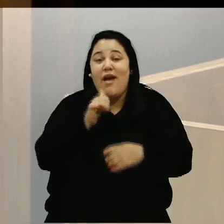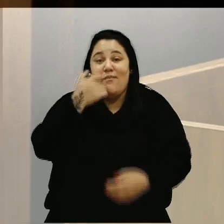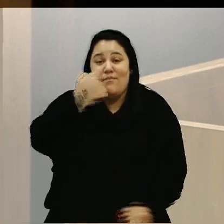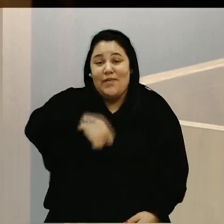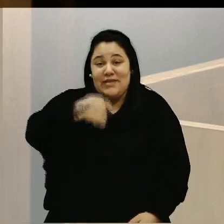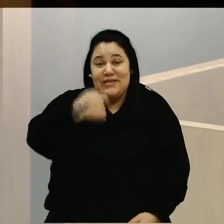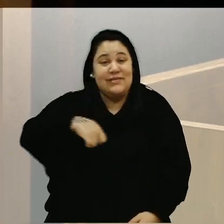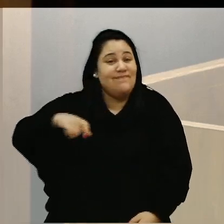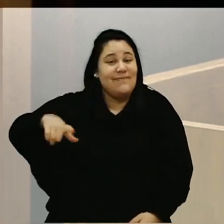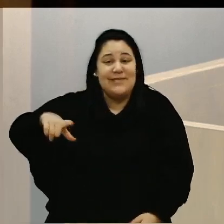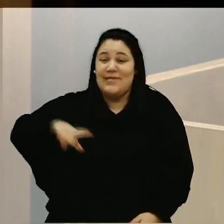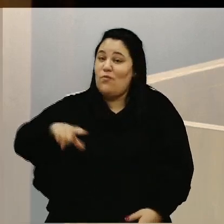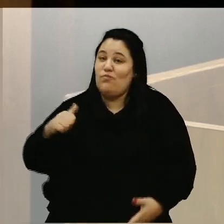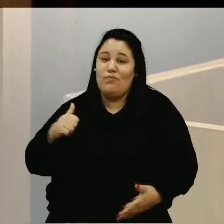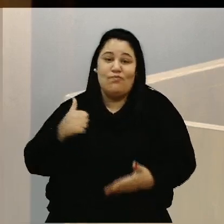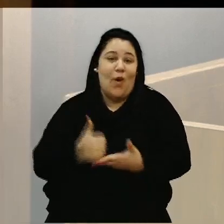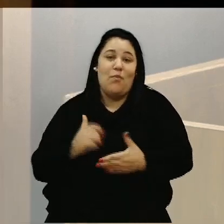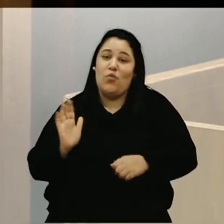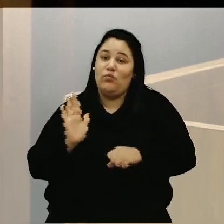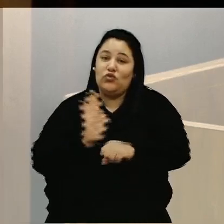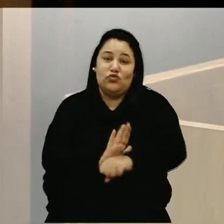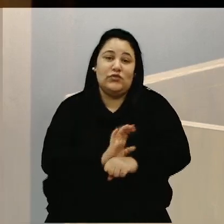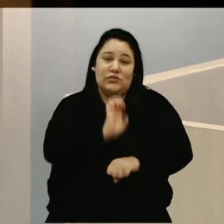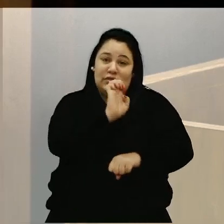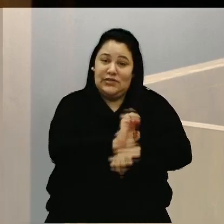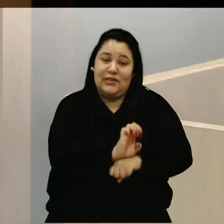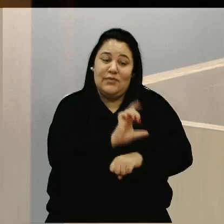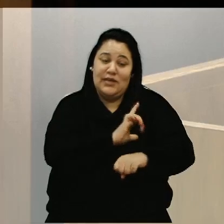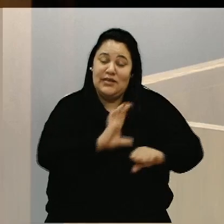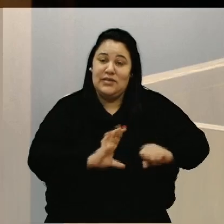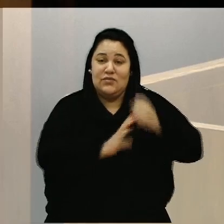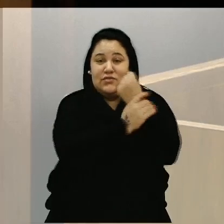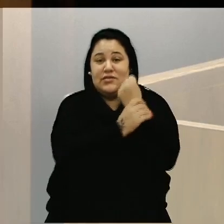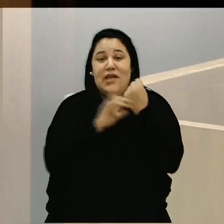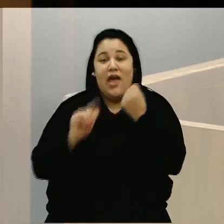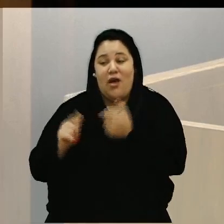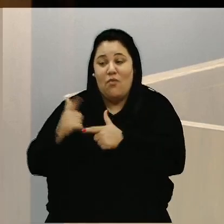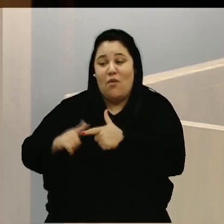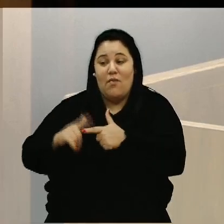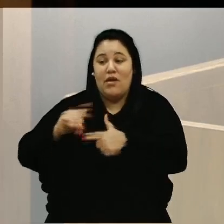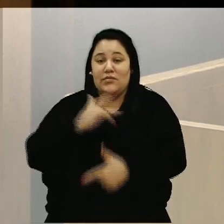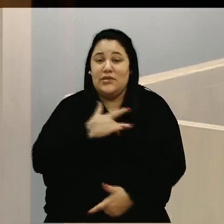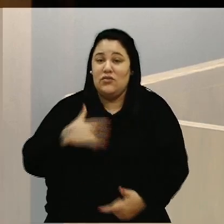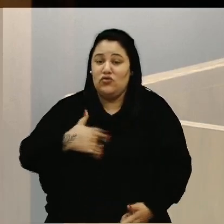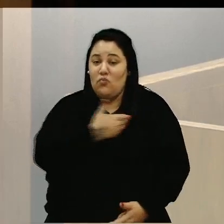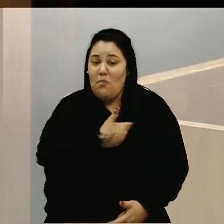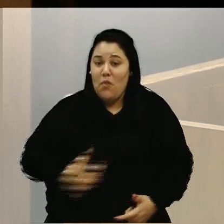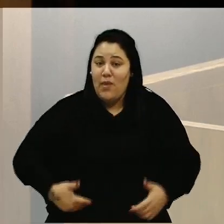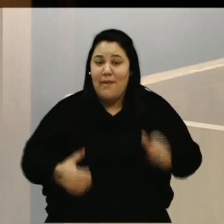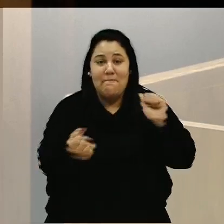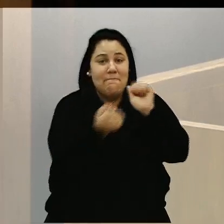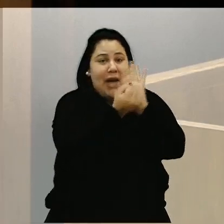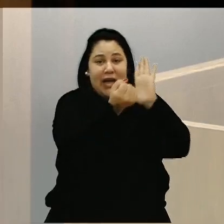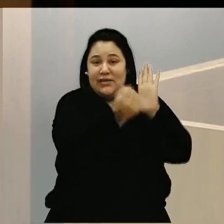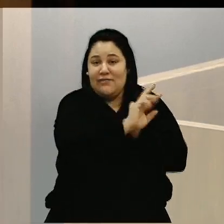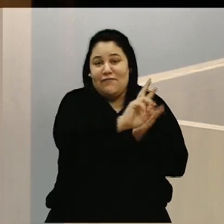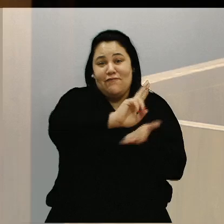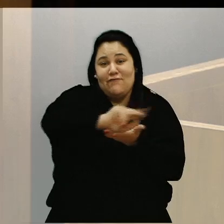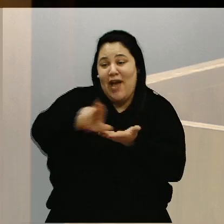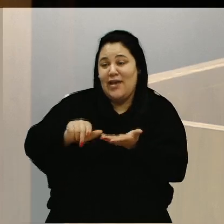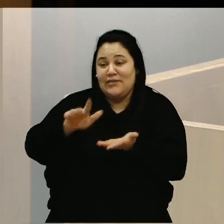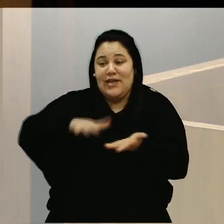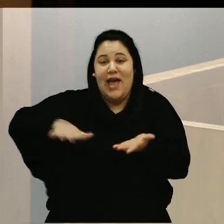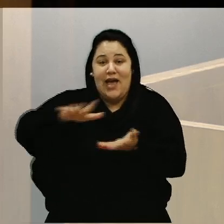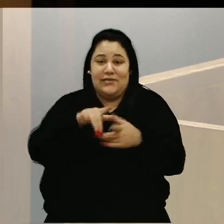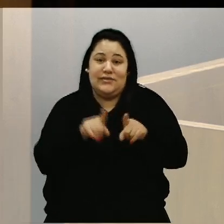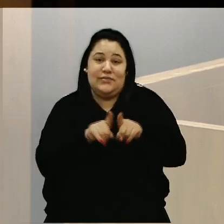intervenção do Estado para a sua segurança, isso é um problema de saúde pública, impacta em diversas áreas, e por